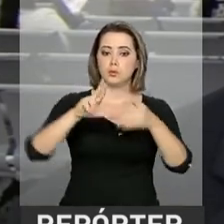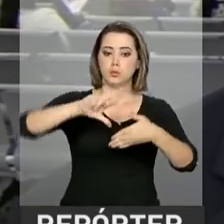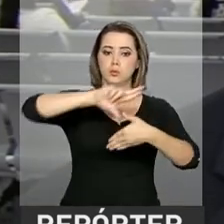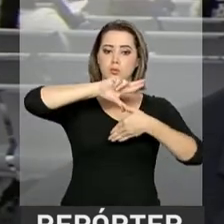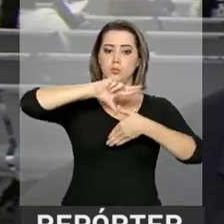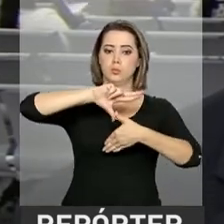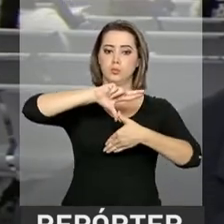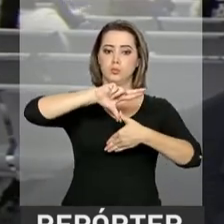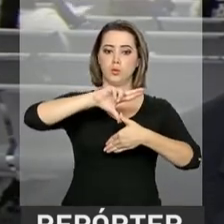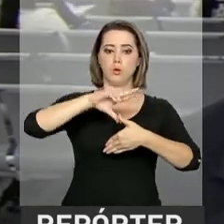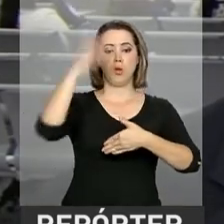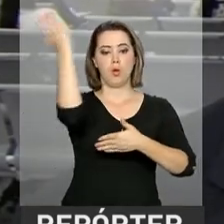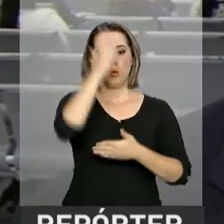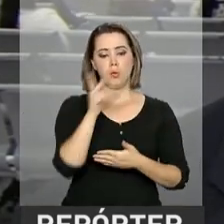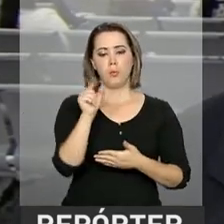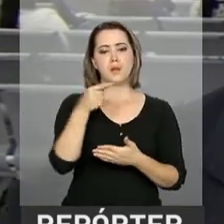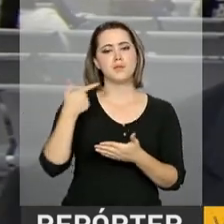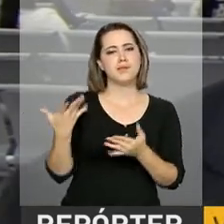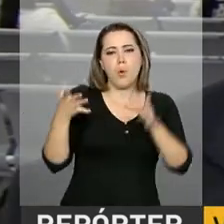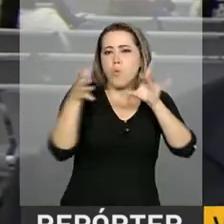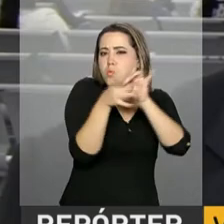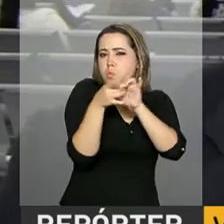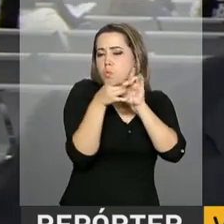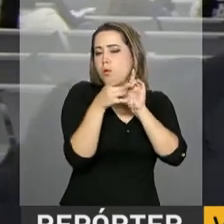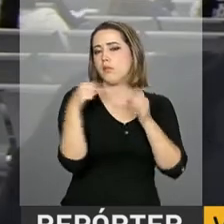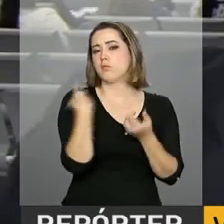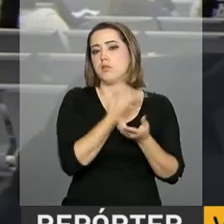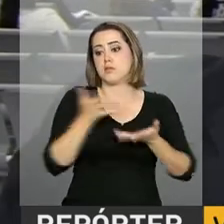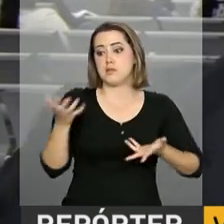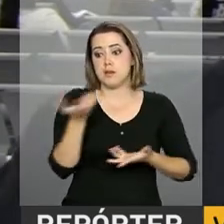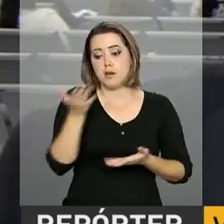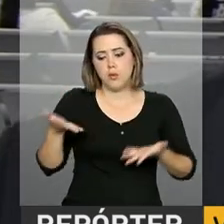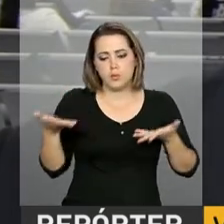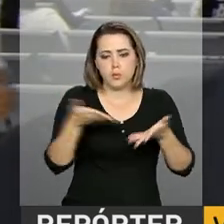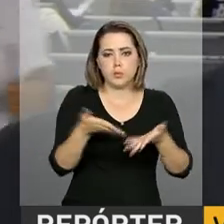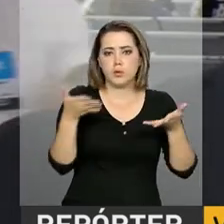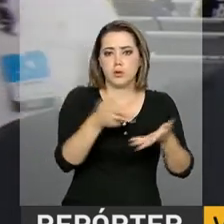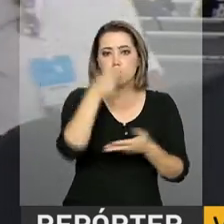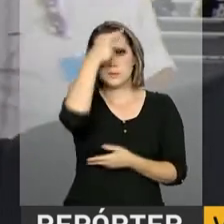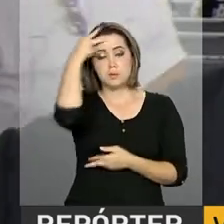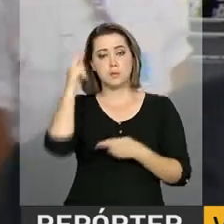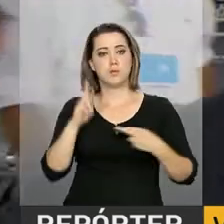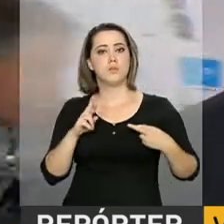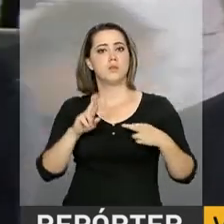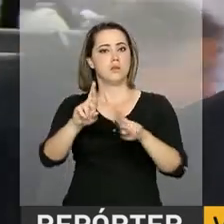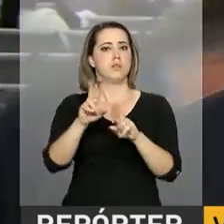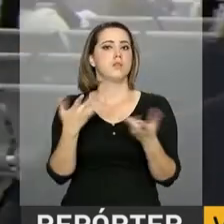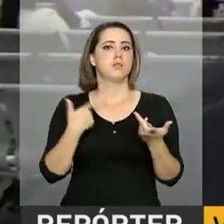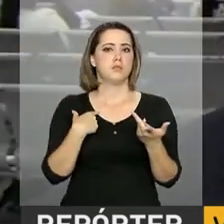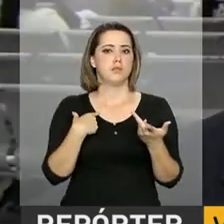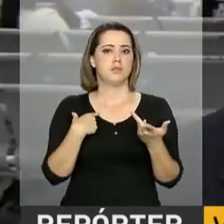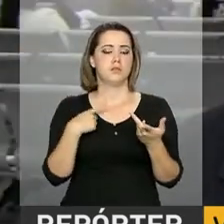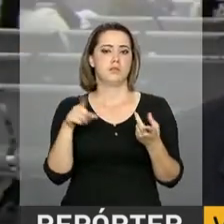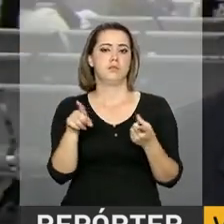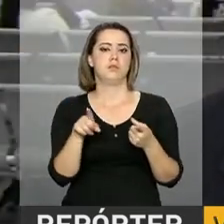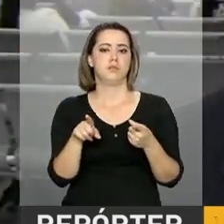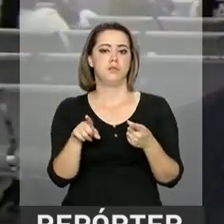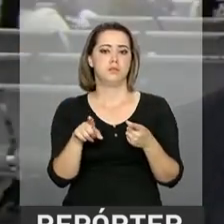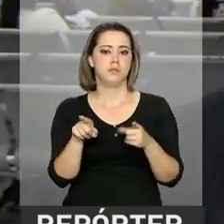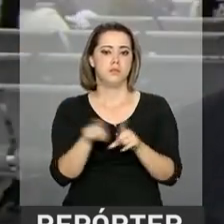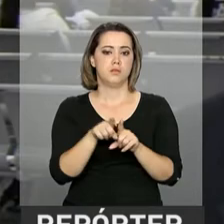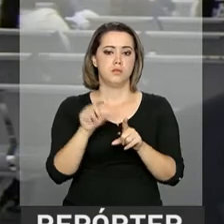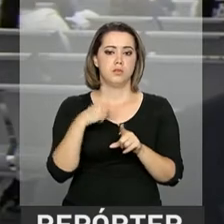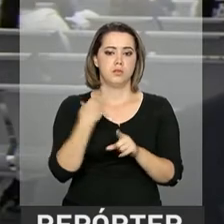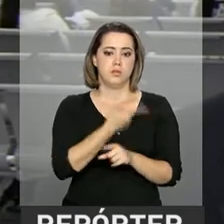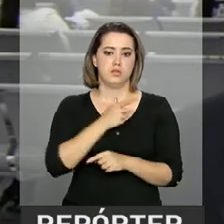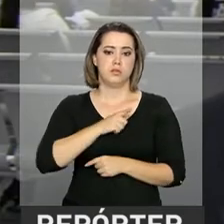Brasil está muito mais integrado e nós queremos promover cada vez mais para atrairmos mais latino-americanos. Este verão foi muito bom. Nós tivemos mais